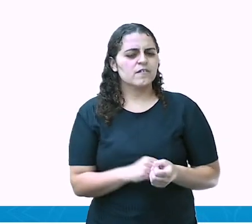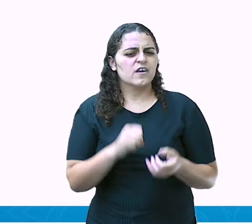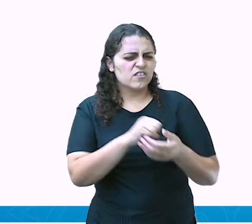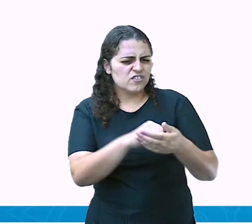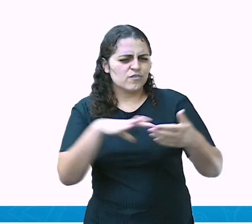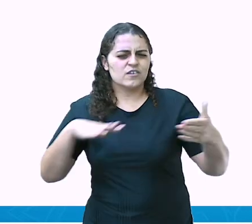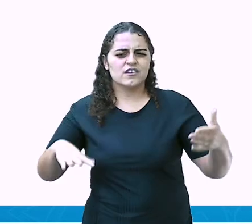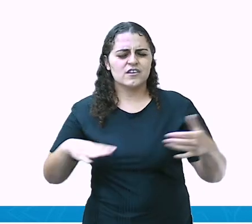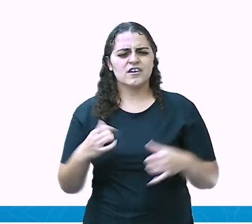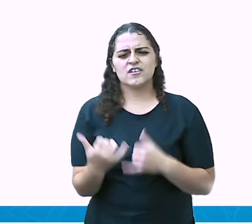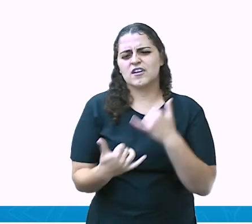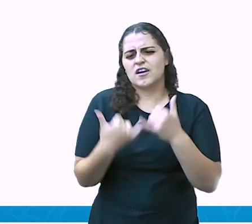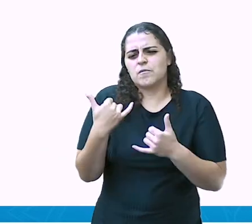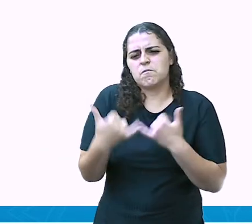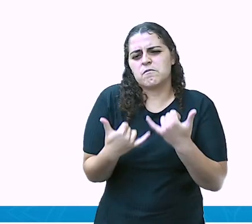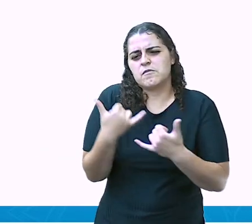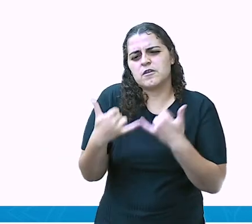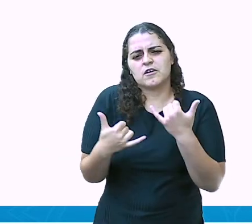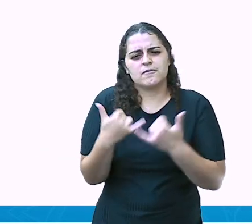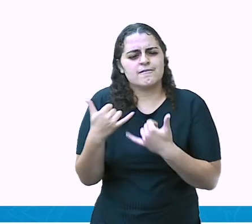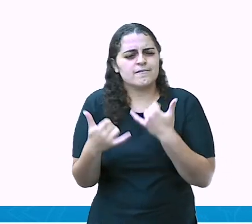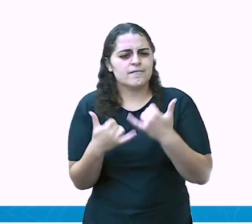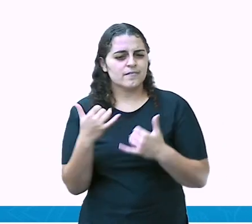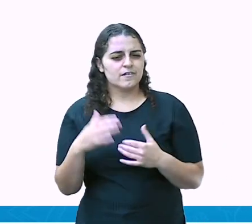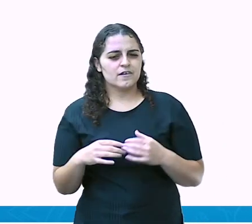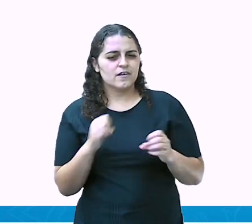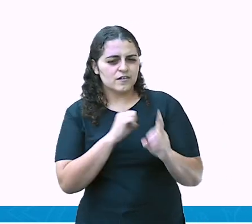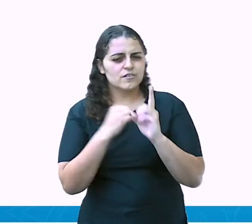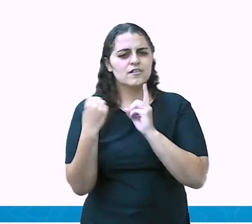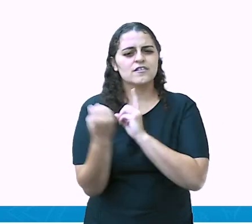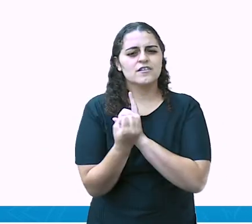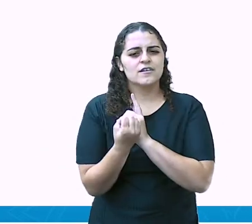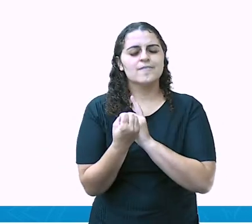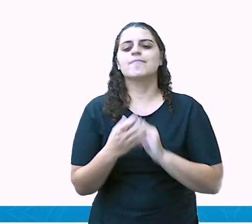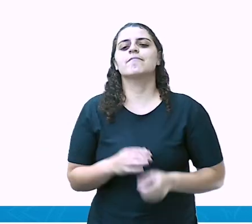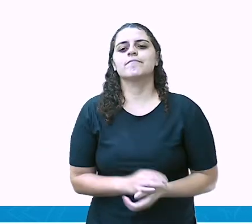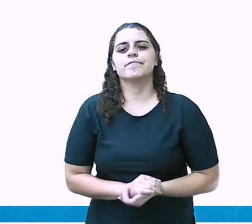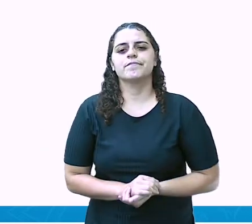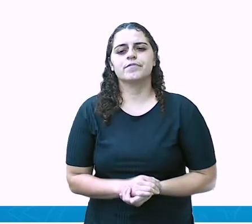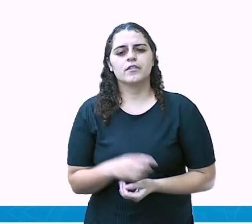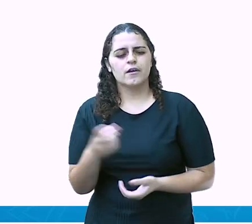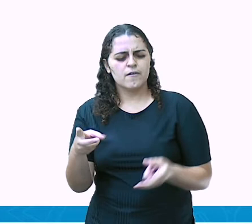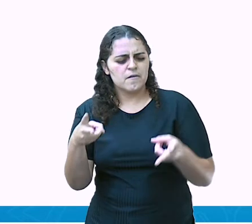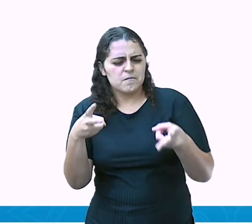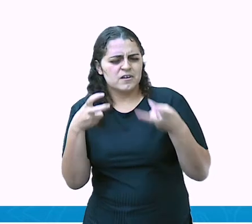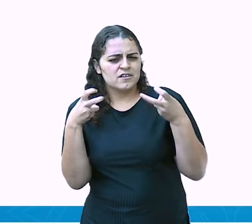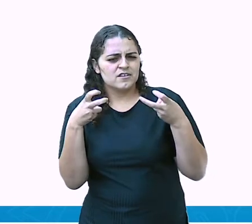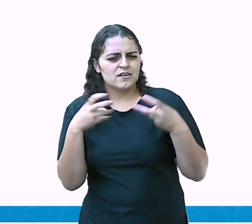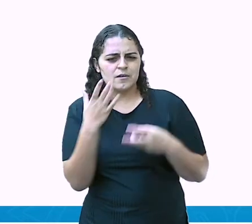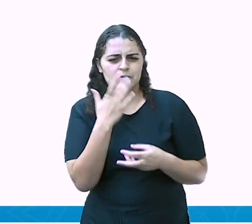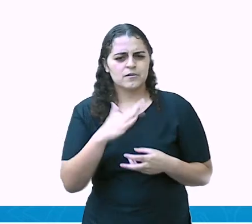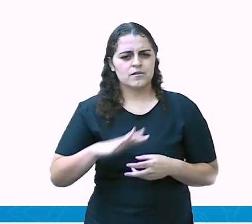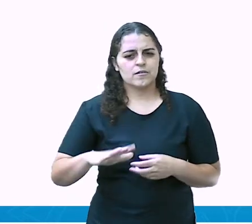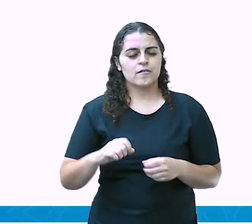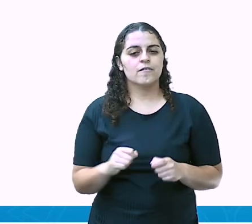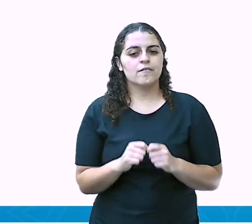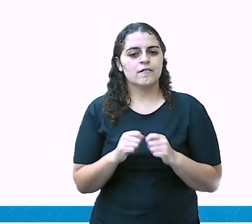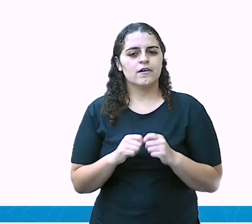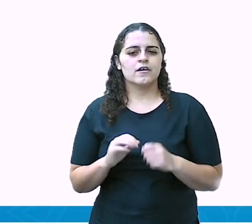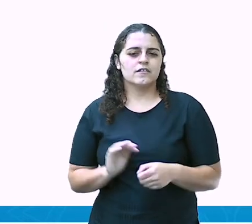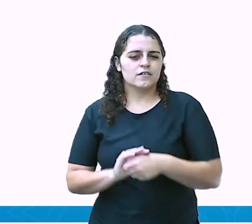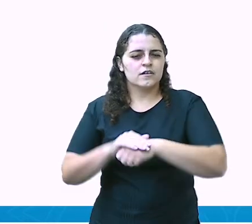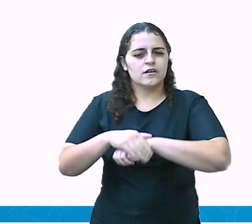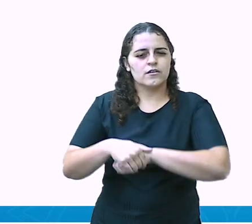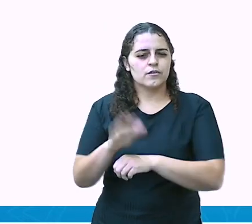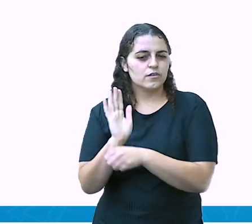aí que estimule essa interação mesmo social de estar com outra pessoa. Percebeu isso na infância? Faz aí a noite do cinema,